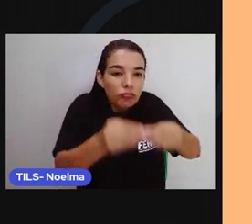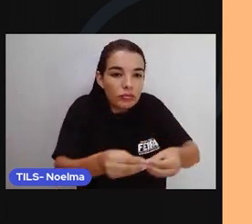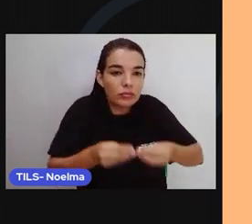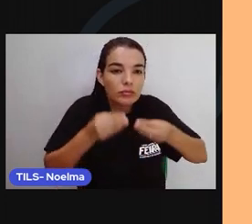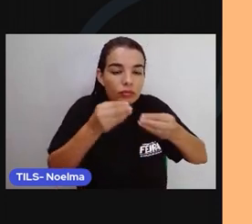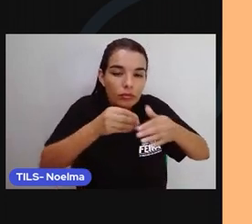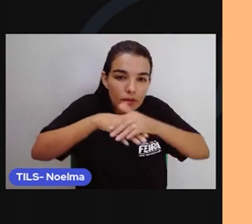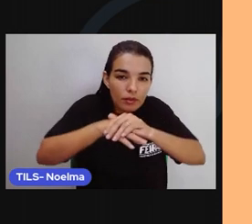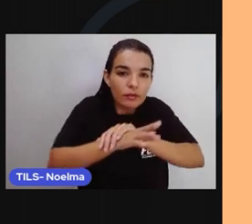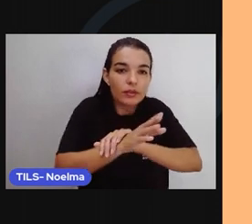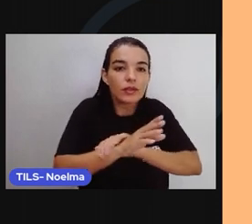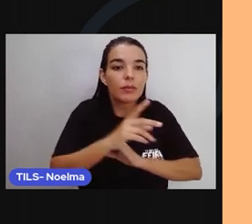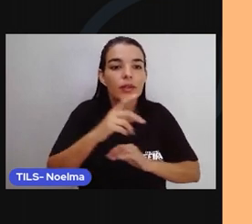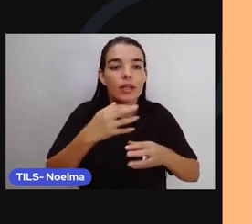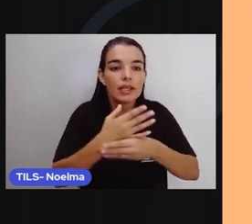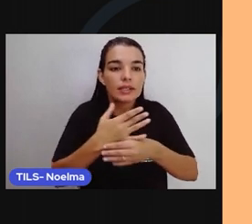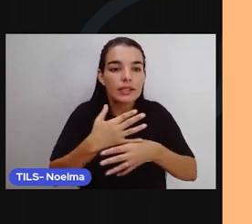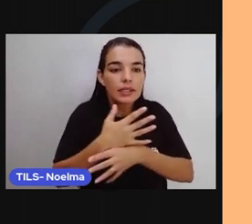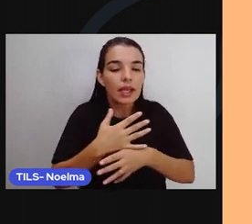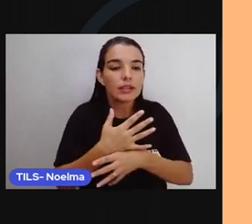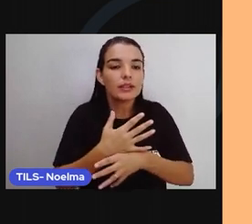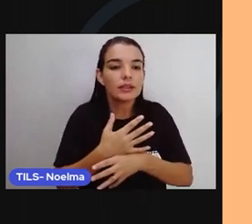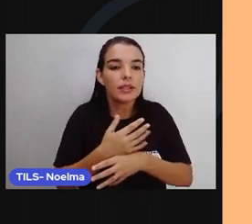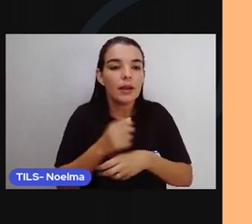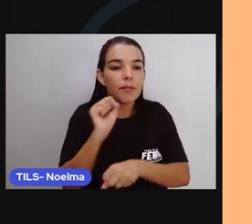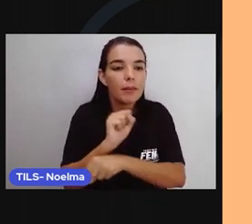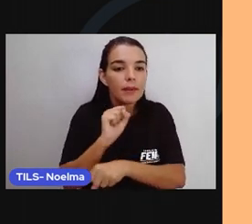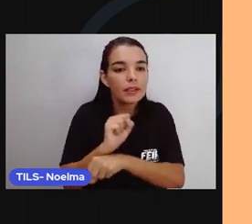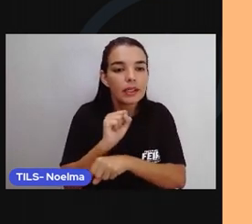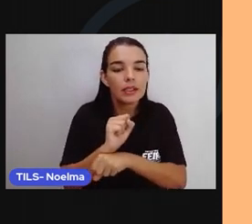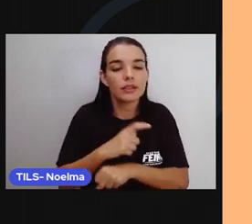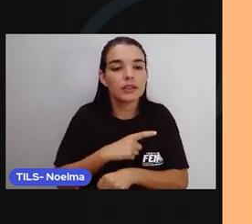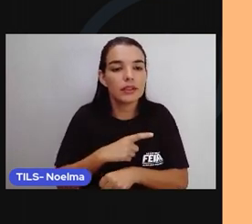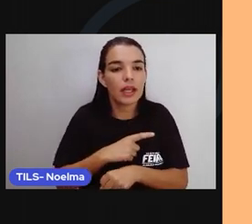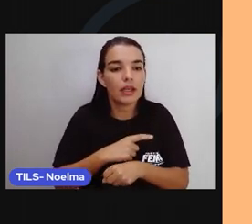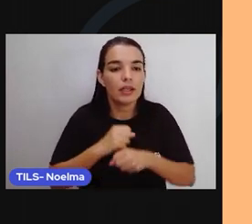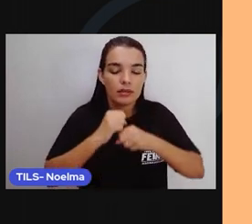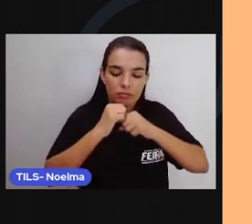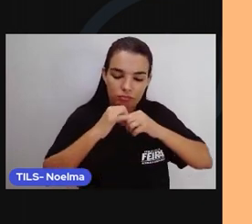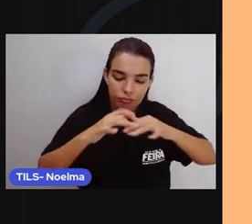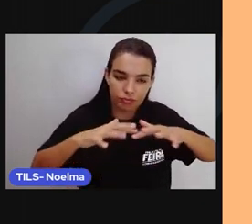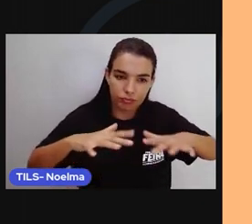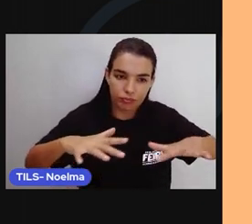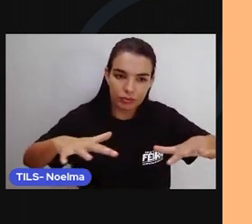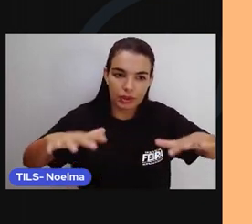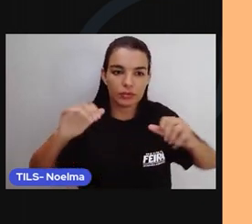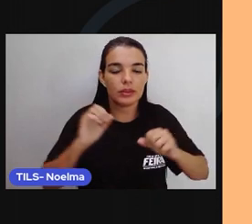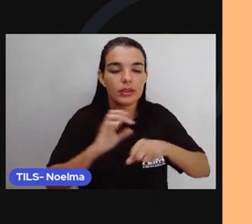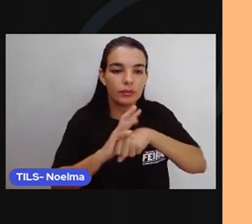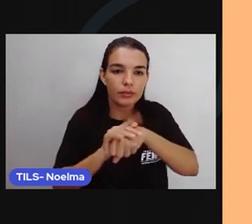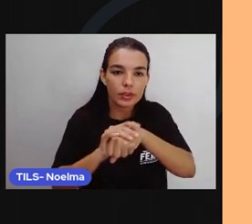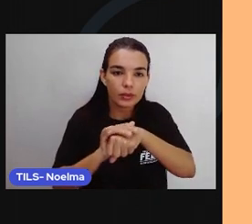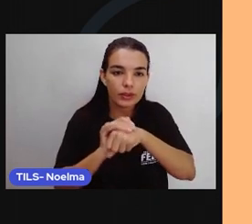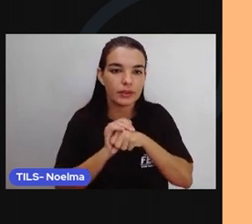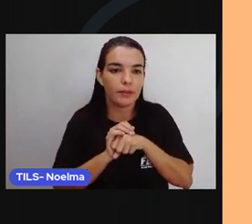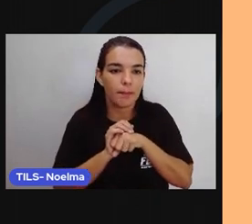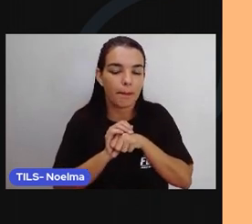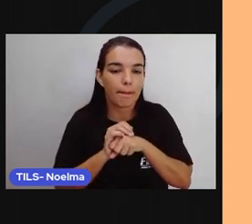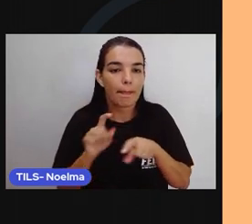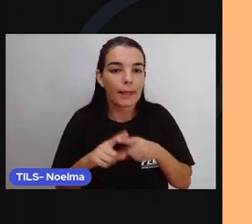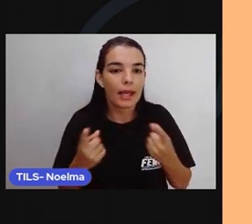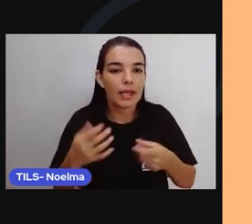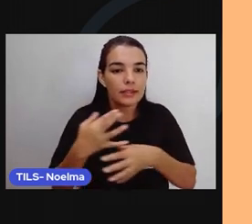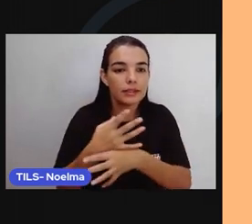no período gestacional, mas também no parto e no aleitamento. As cidades que podem ser certificadas são aquelas com mais de 100 mil